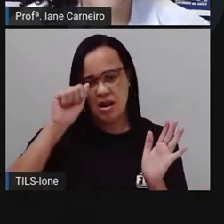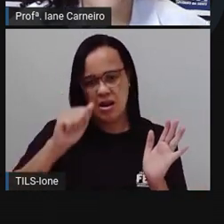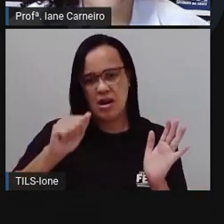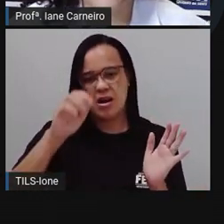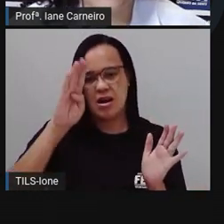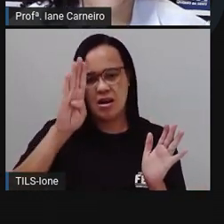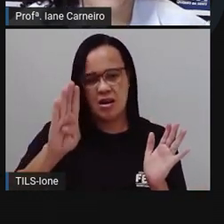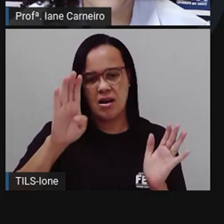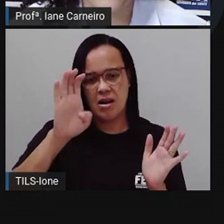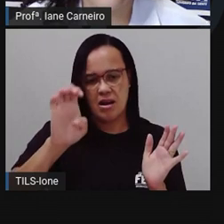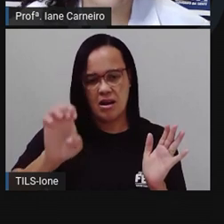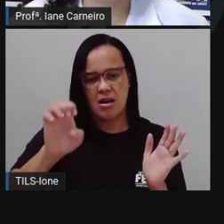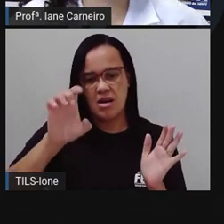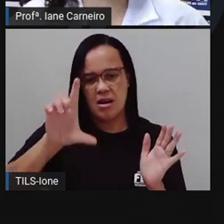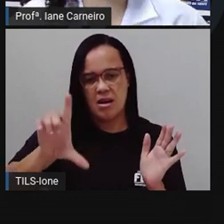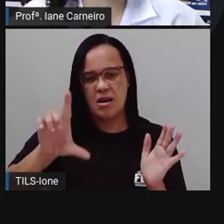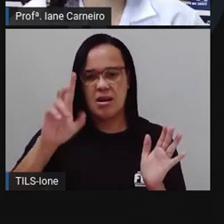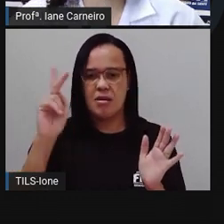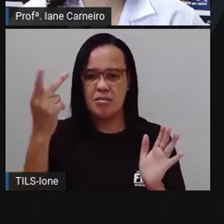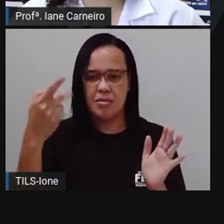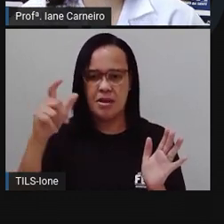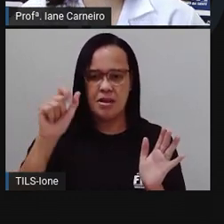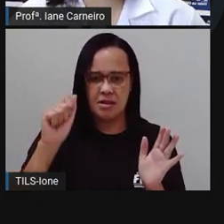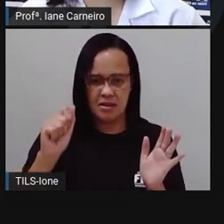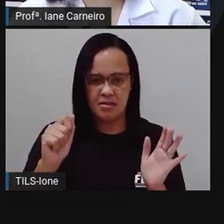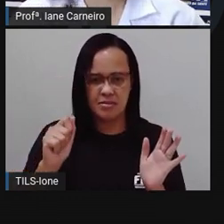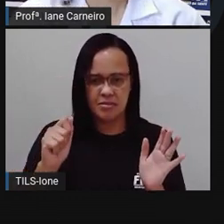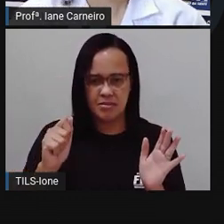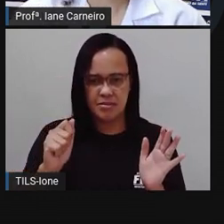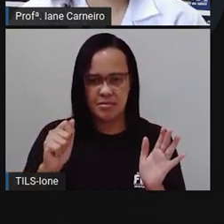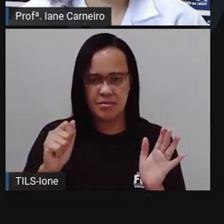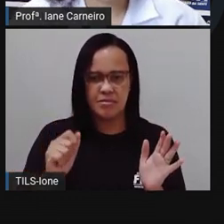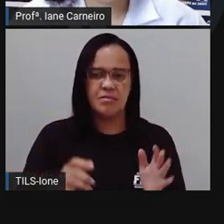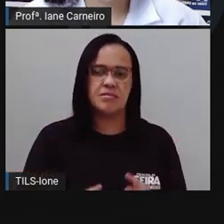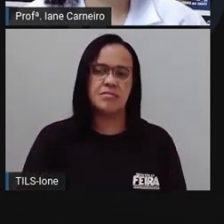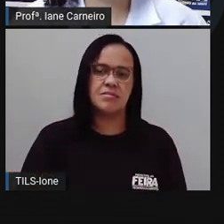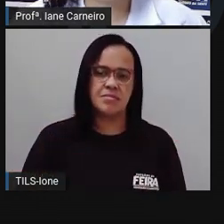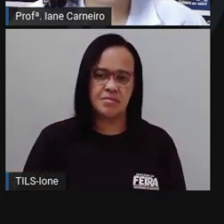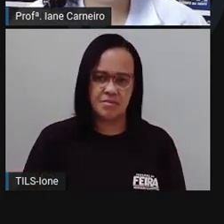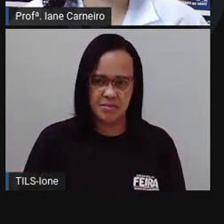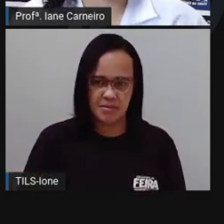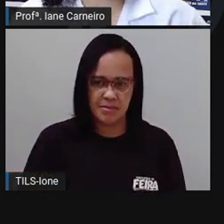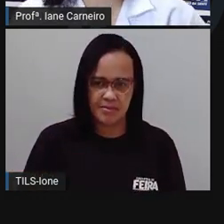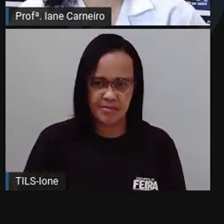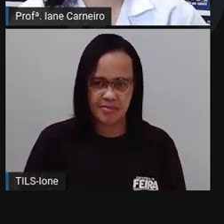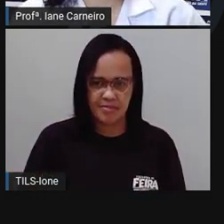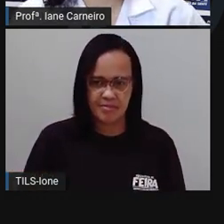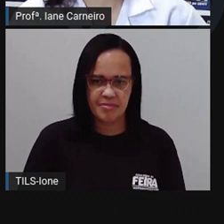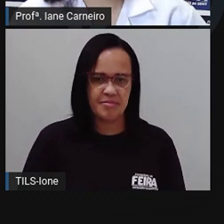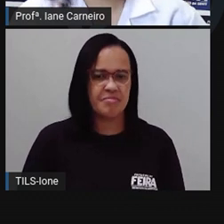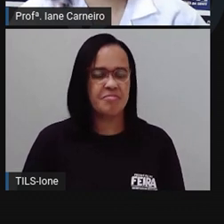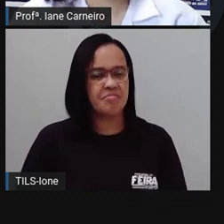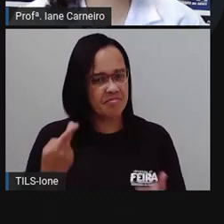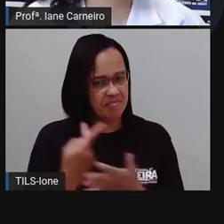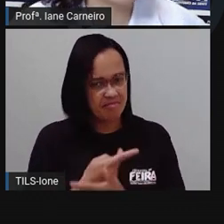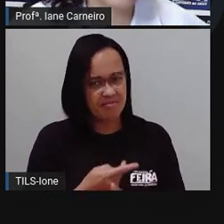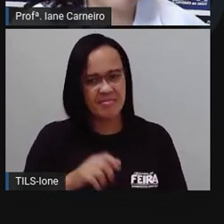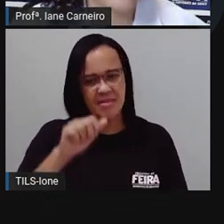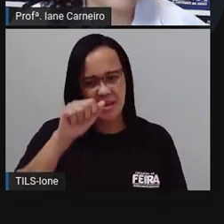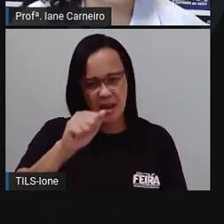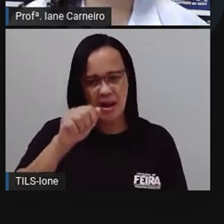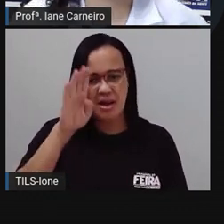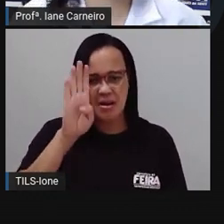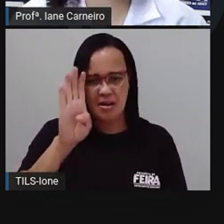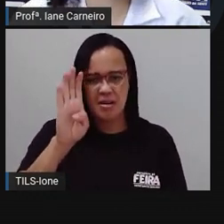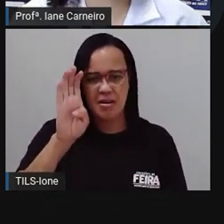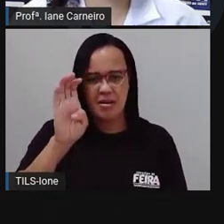Tá escrito abelha aqui? O vocês acham? Tá. A, Bela. É a Bela? Não é